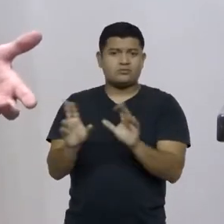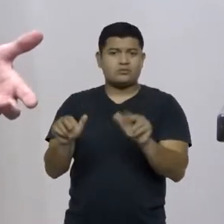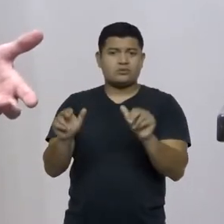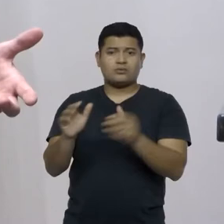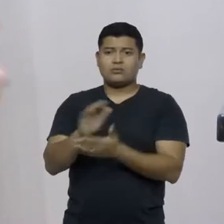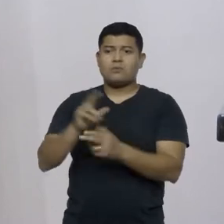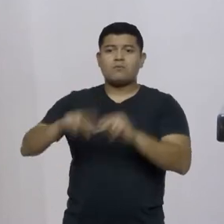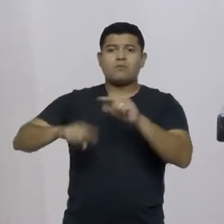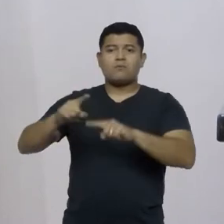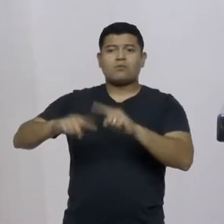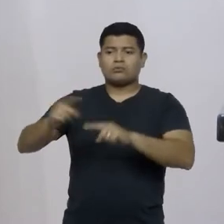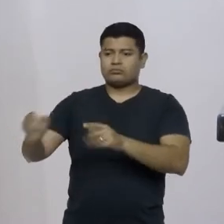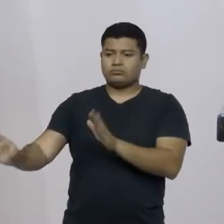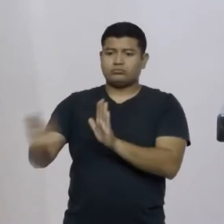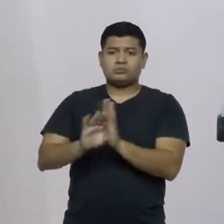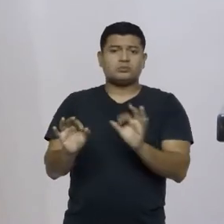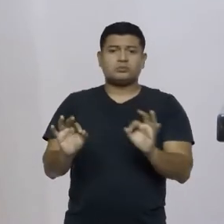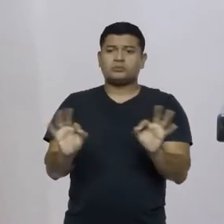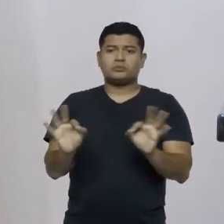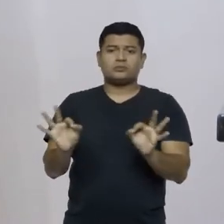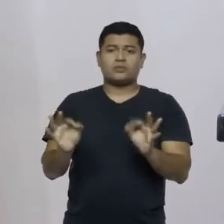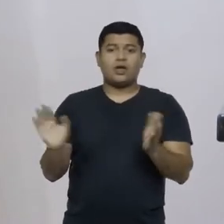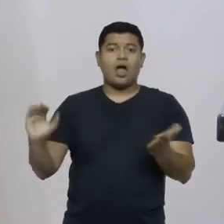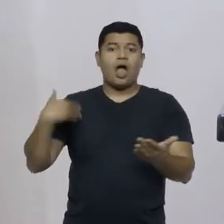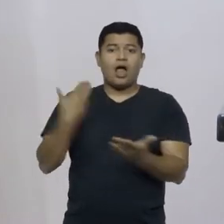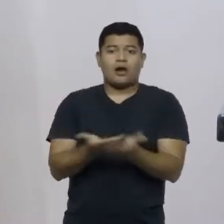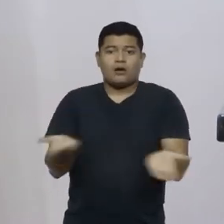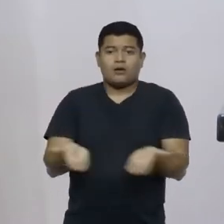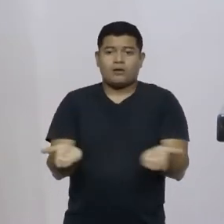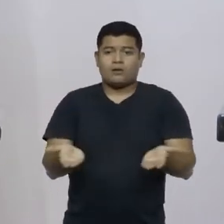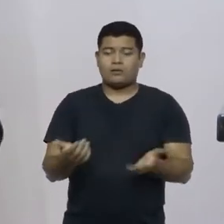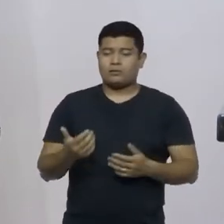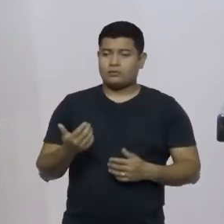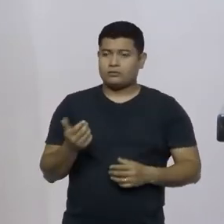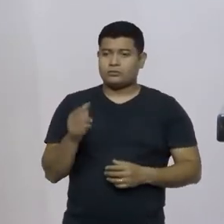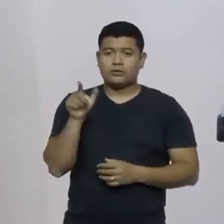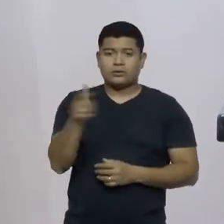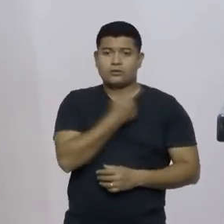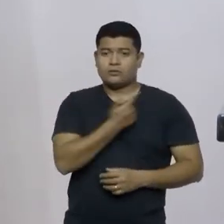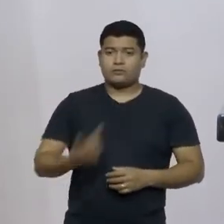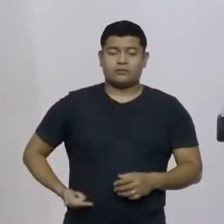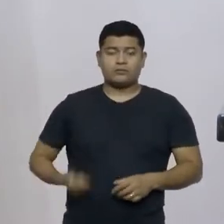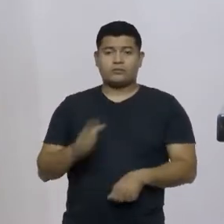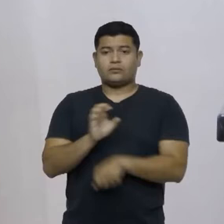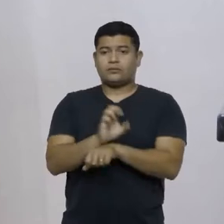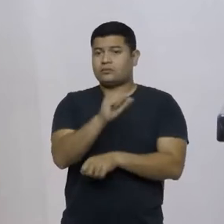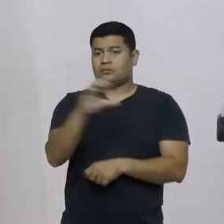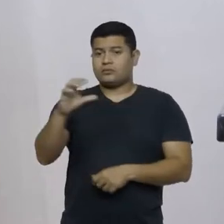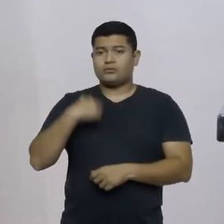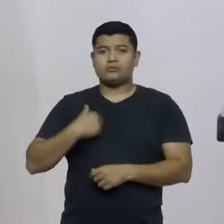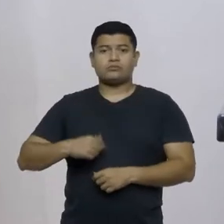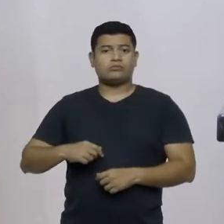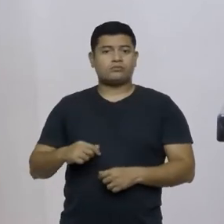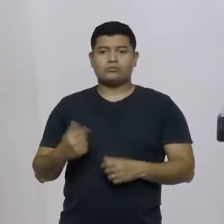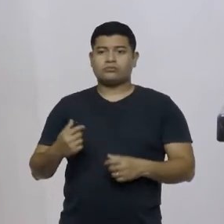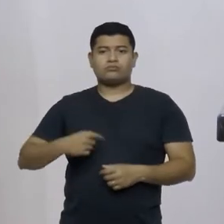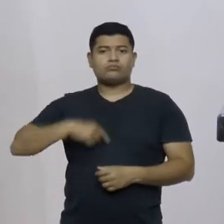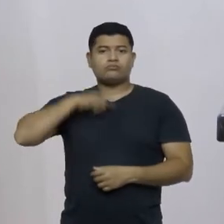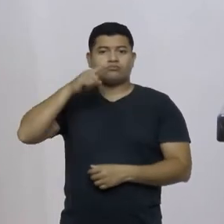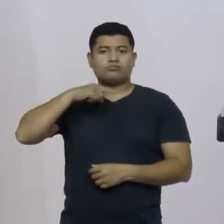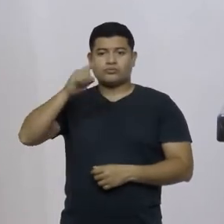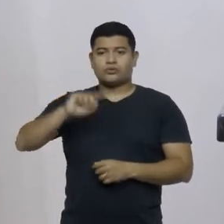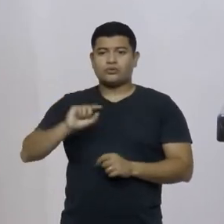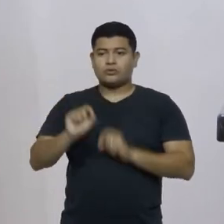e que, até hoje, até hoje, o governo de Santa Catarina não conseguiu indicar quem foram os